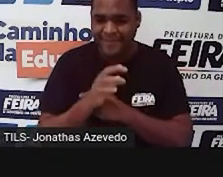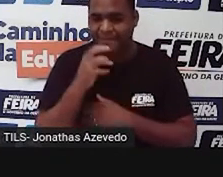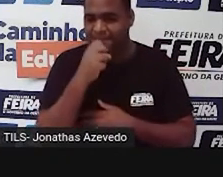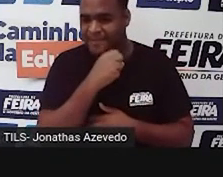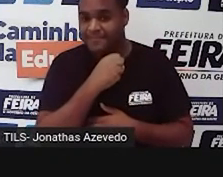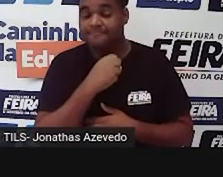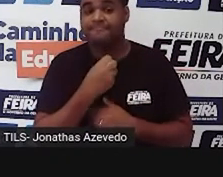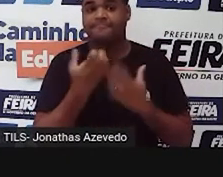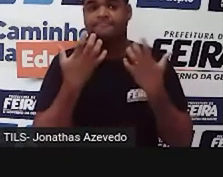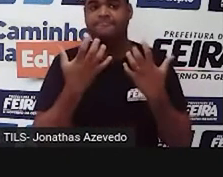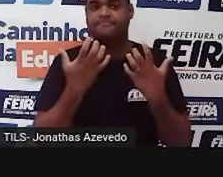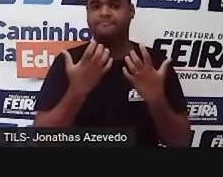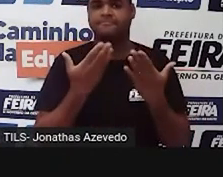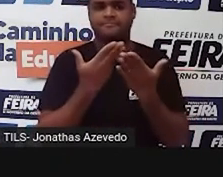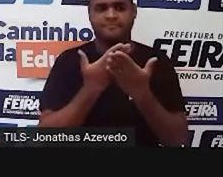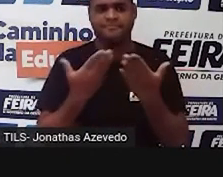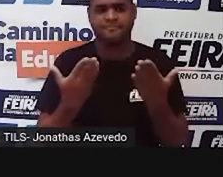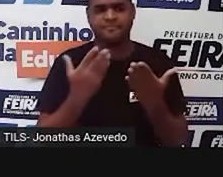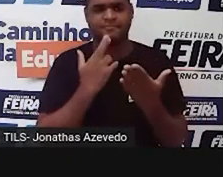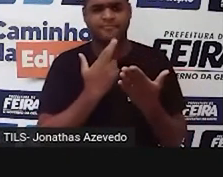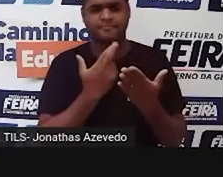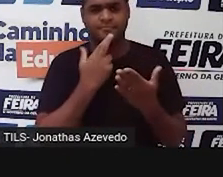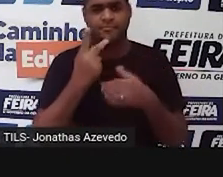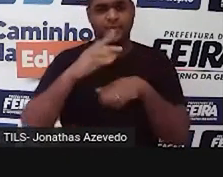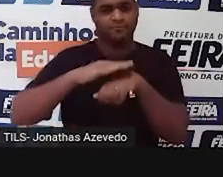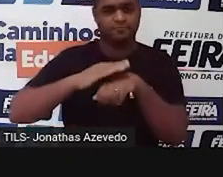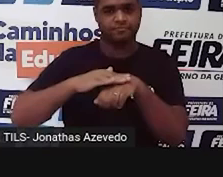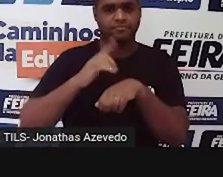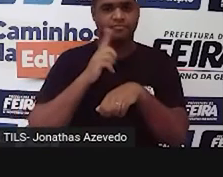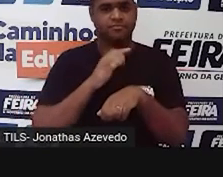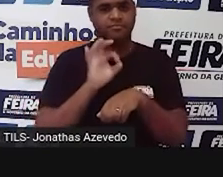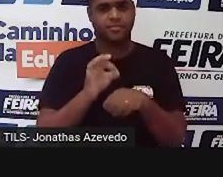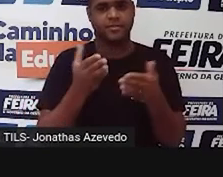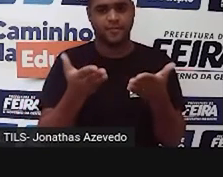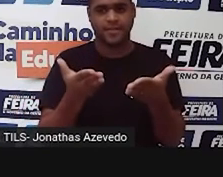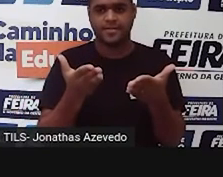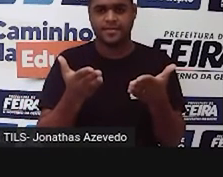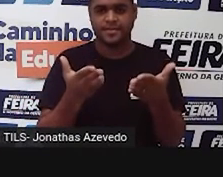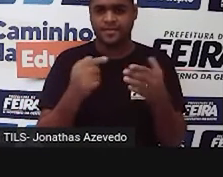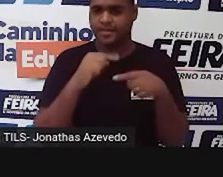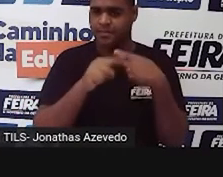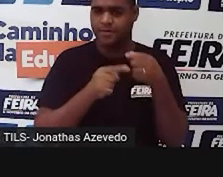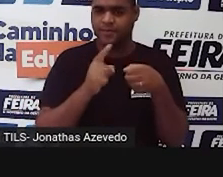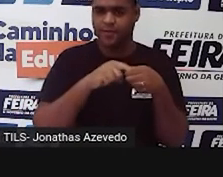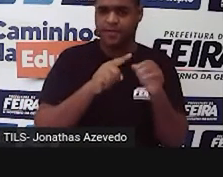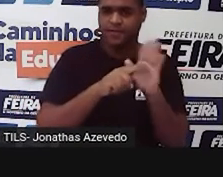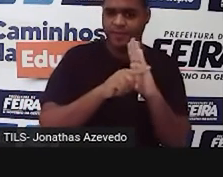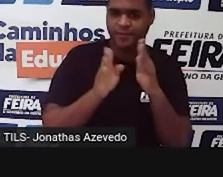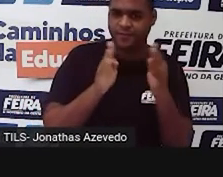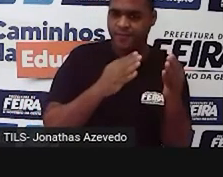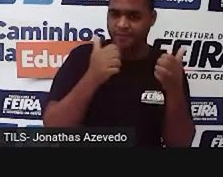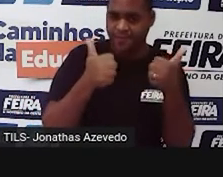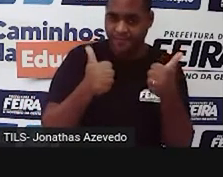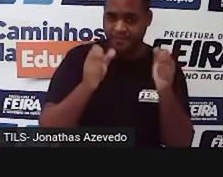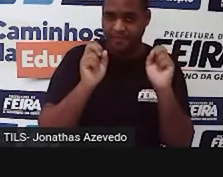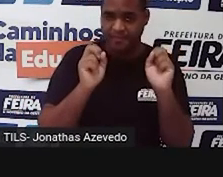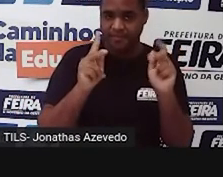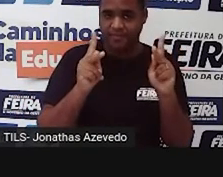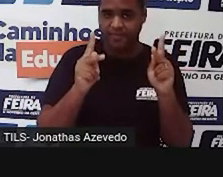eu quero deixar esse exercício para vocês fazerem. Depois vocês voltam o vídeo e olham direitinho.